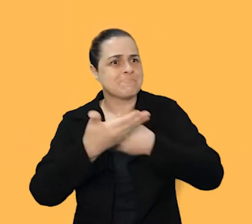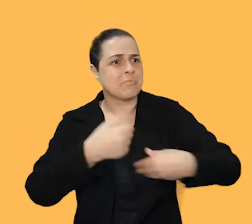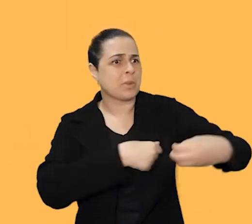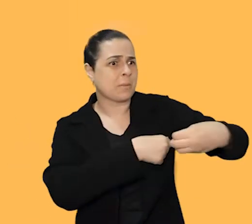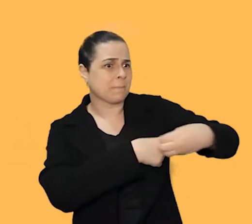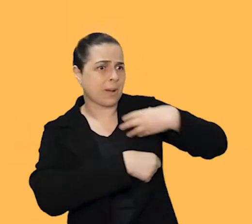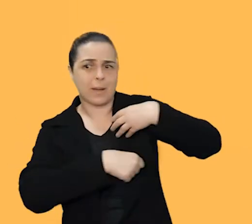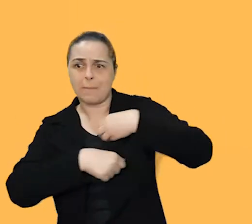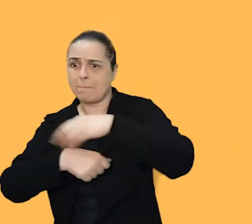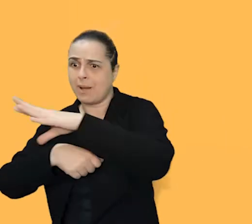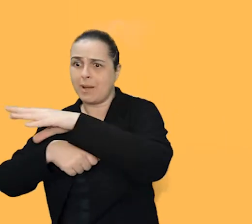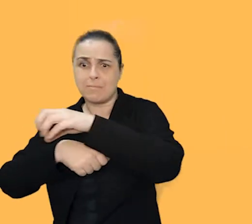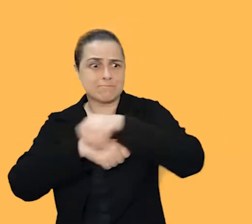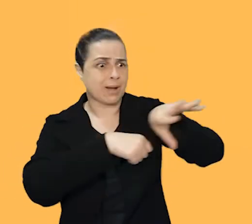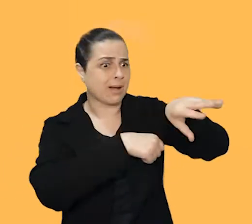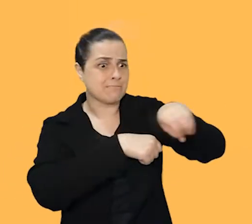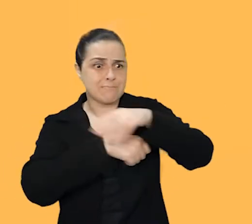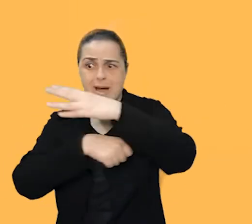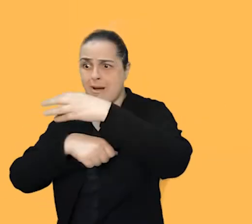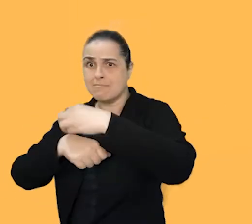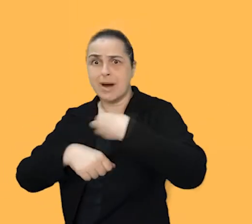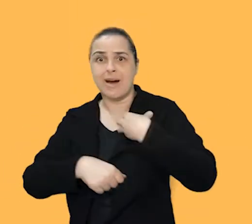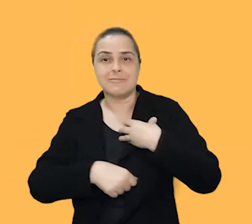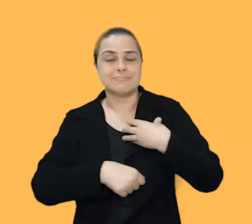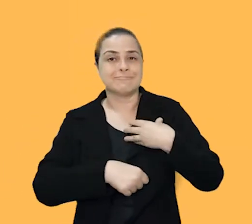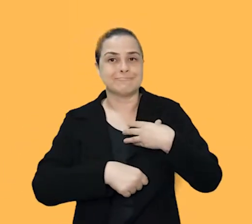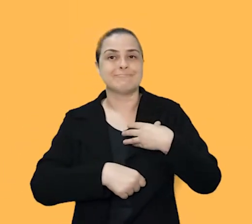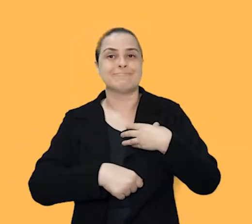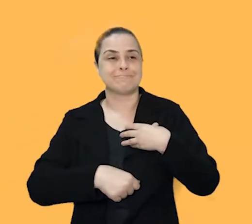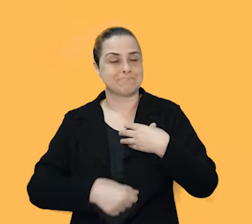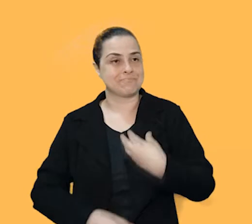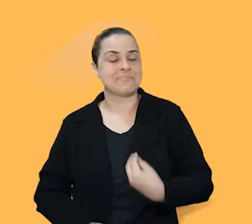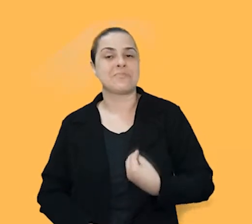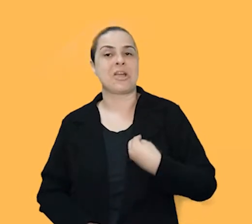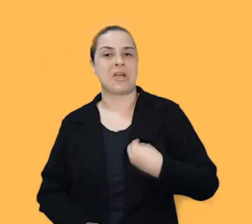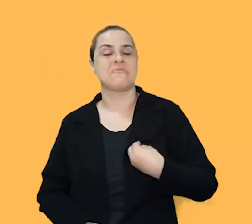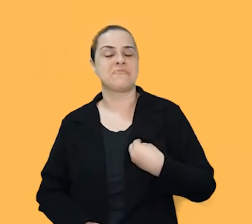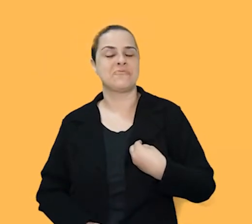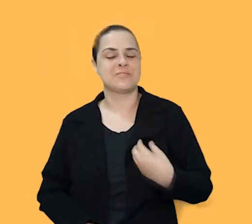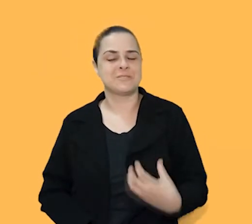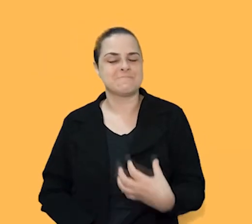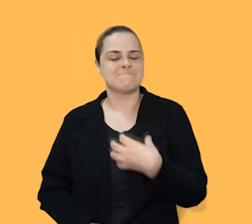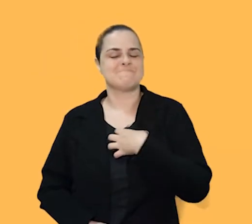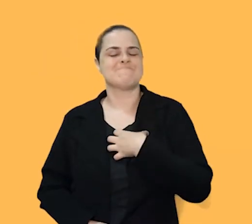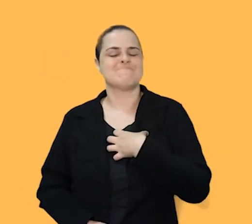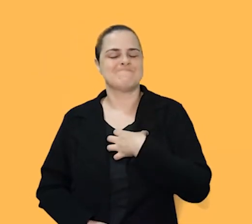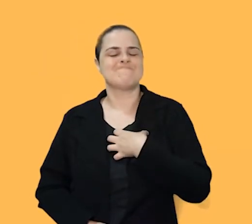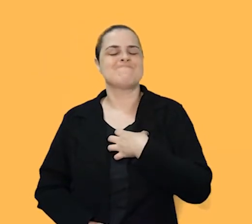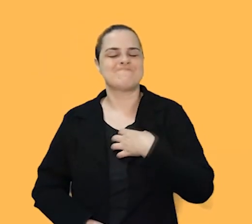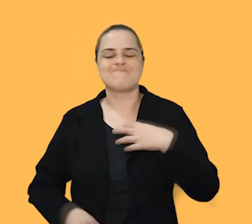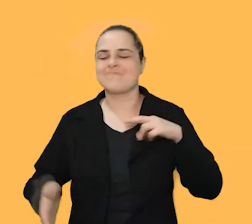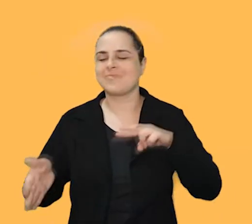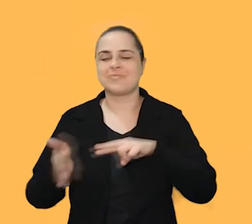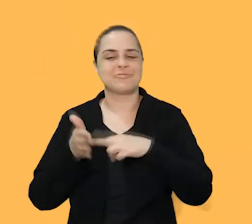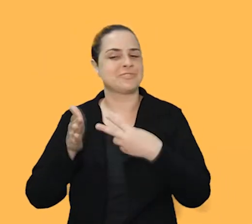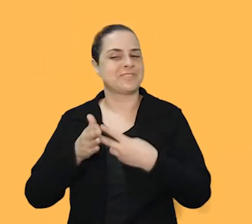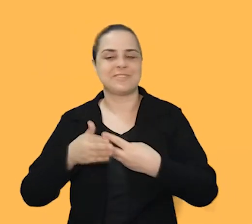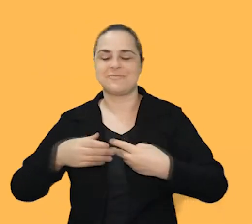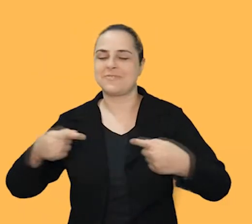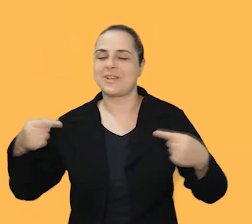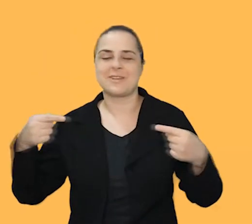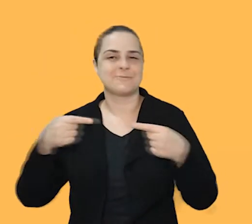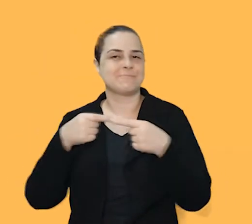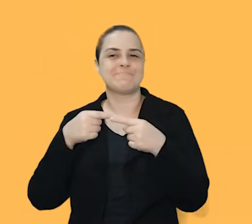É fazer sentido. É fazer sentido de existência. E quando a gente pode criar mais